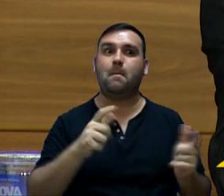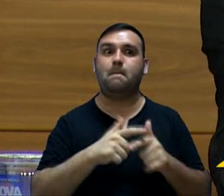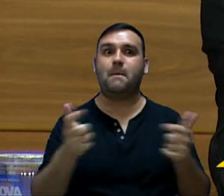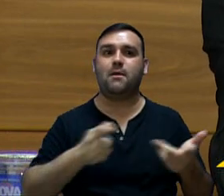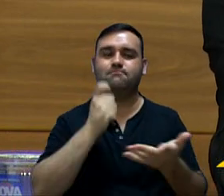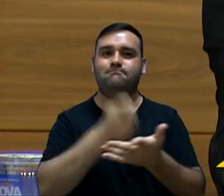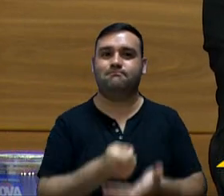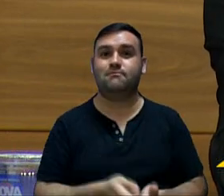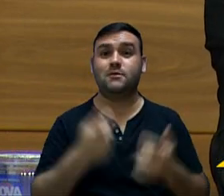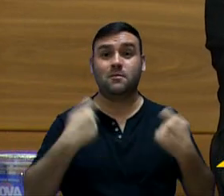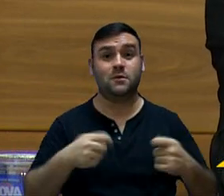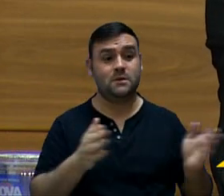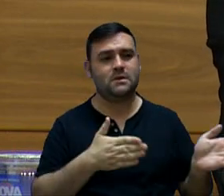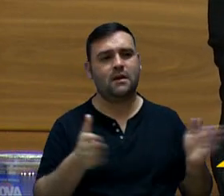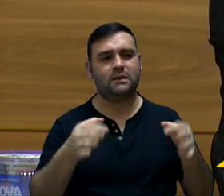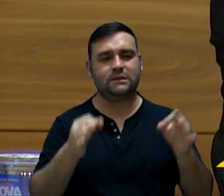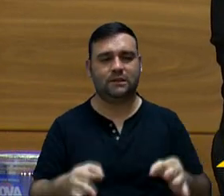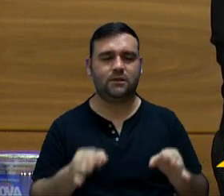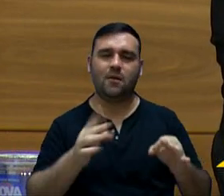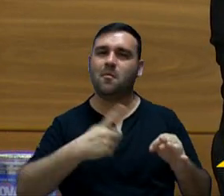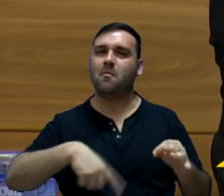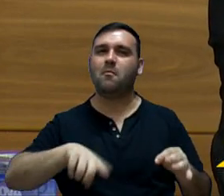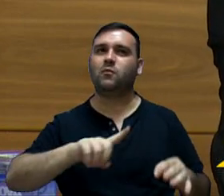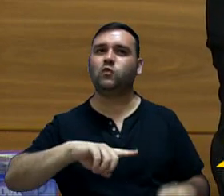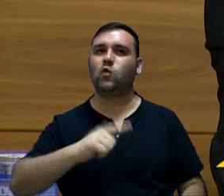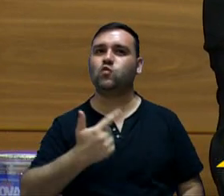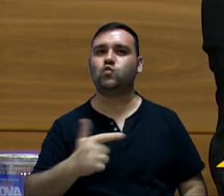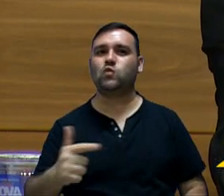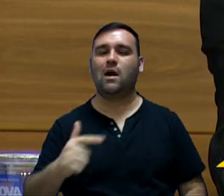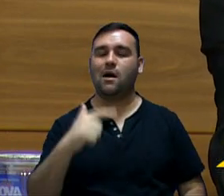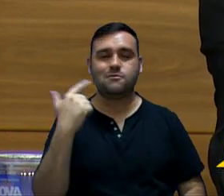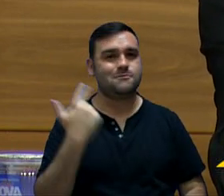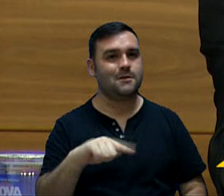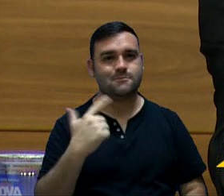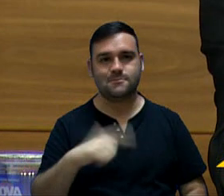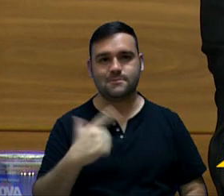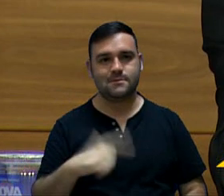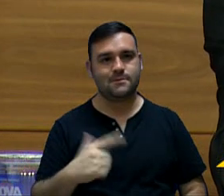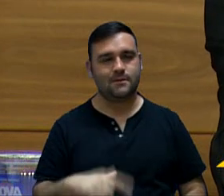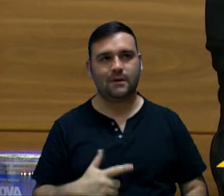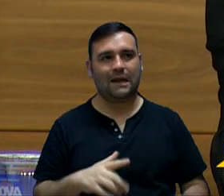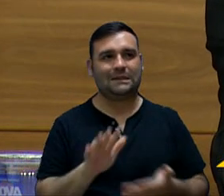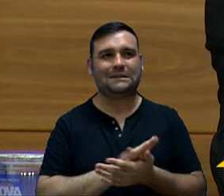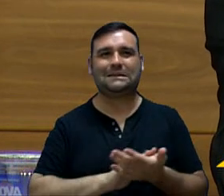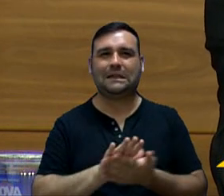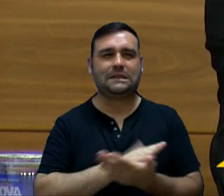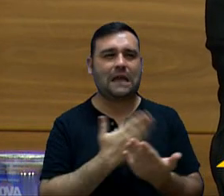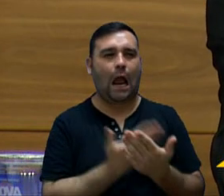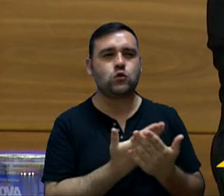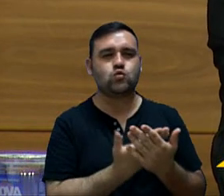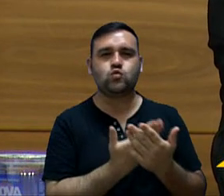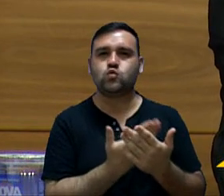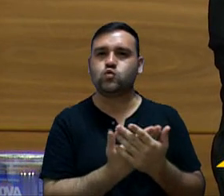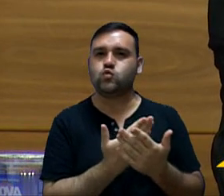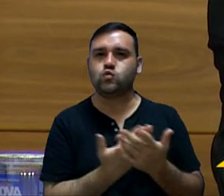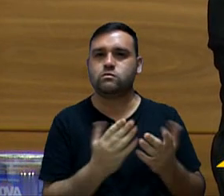despesa. Então, nós temos que acompanhar, mas não há qualquer estudo que